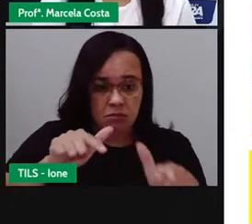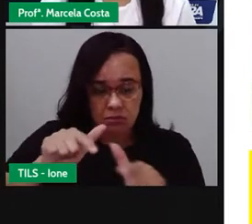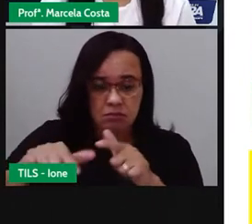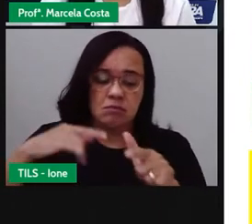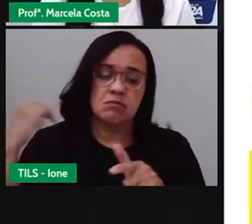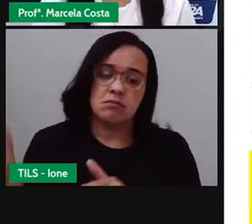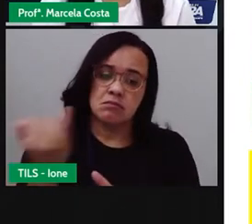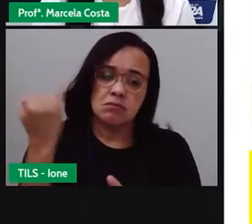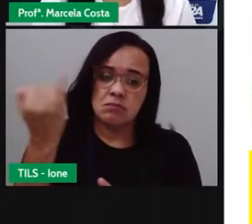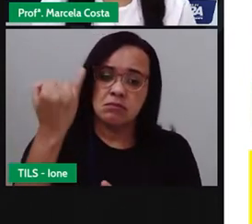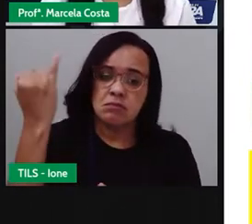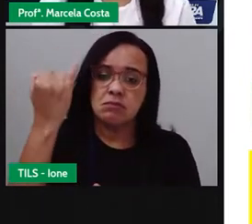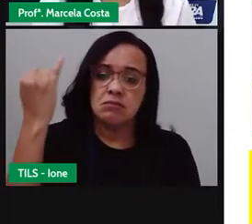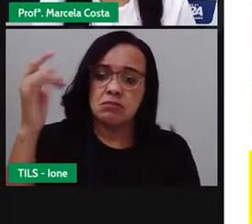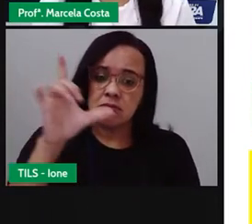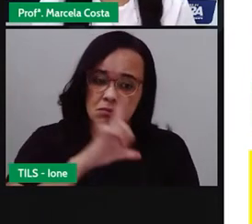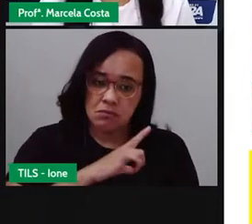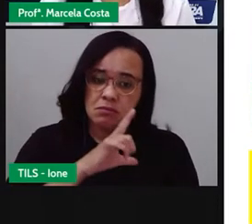muito importante.